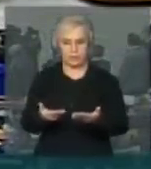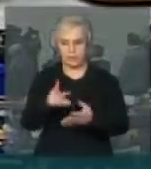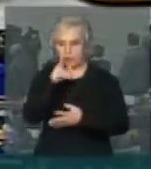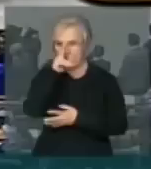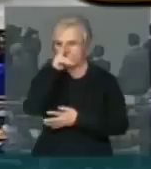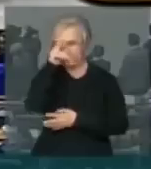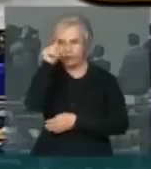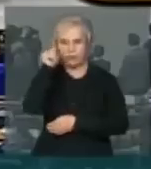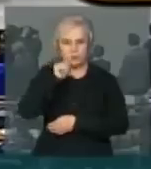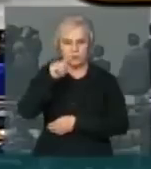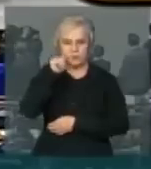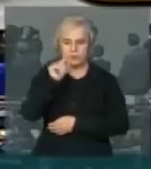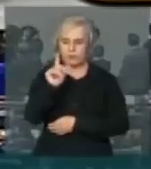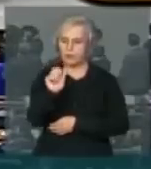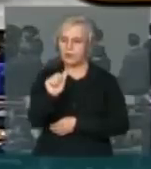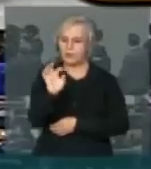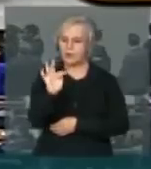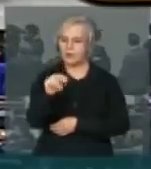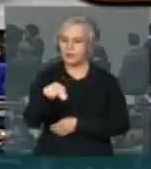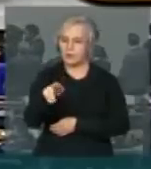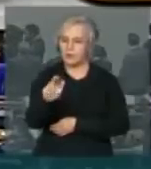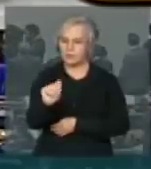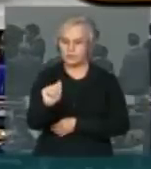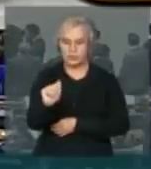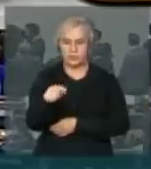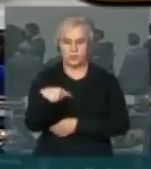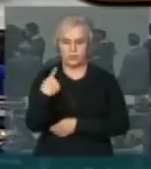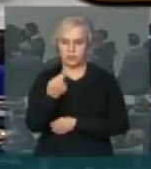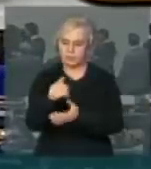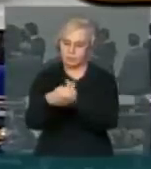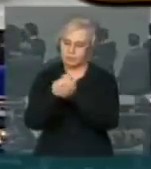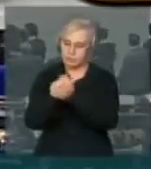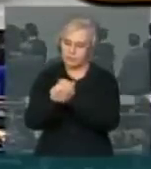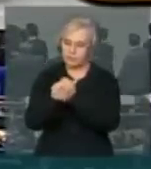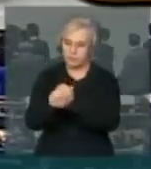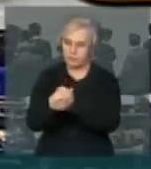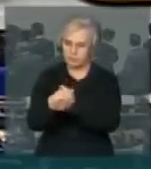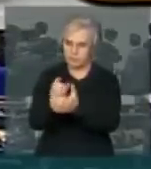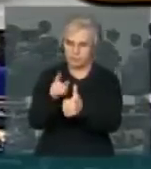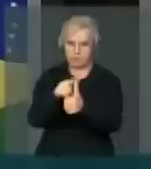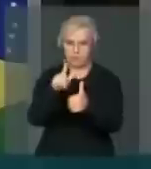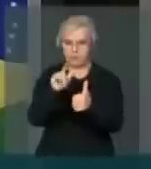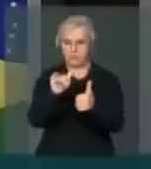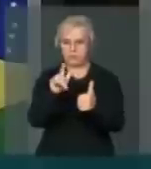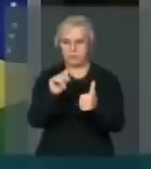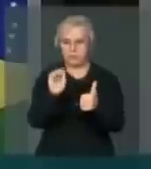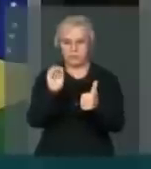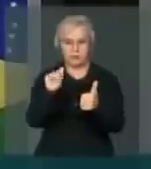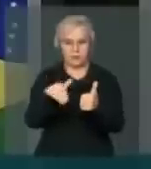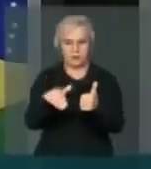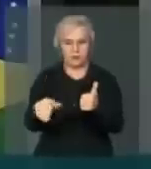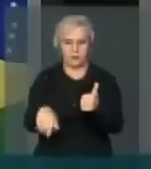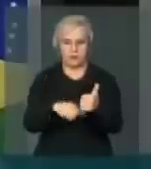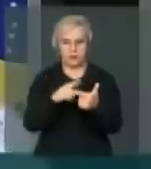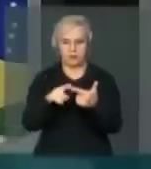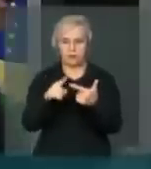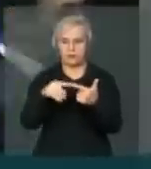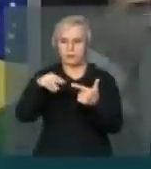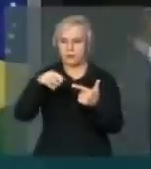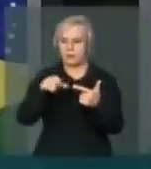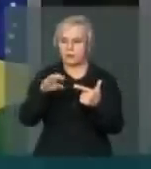latina Nós queremos cumprimentar a senhora Lilia Torini A senhora